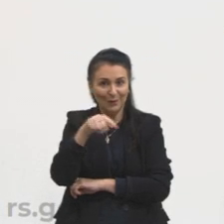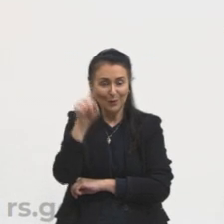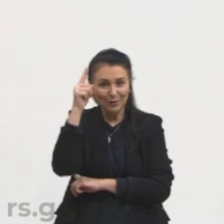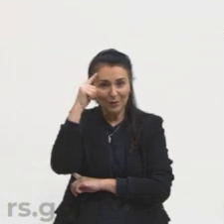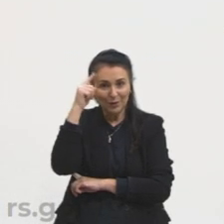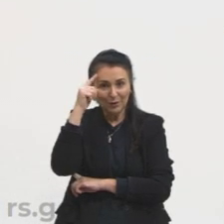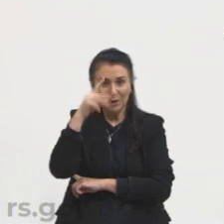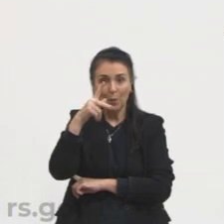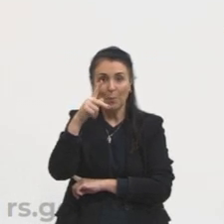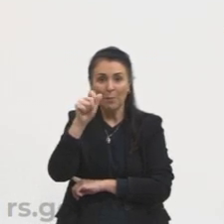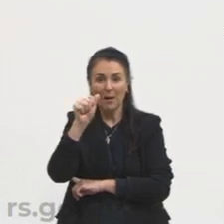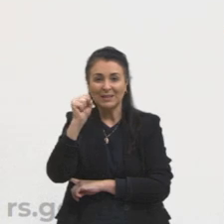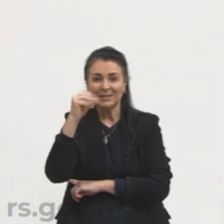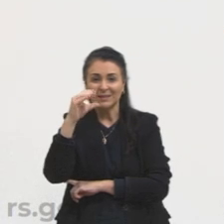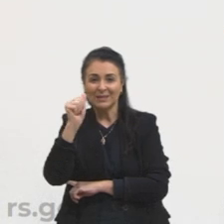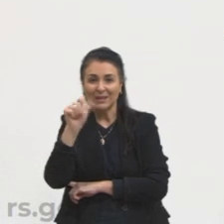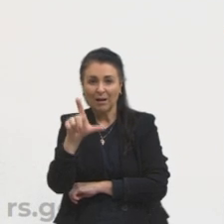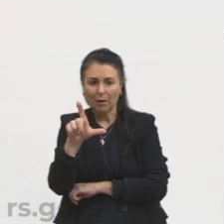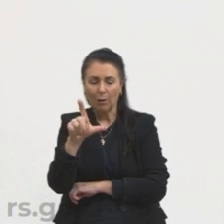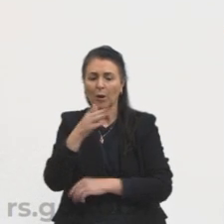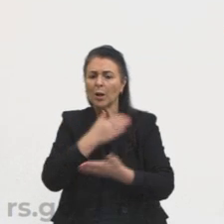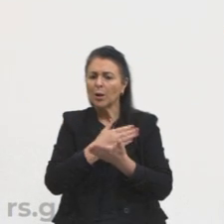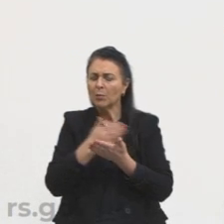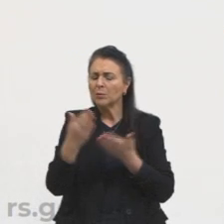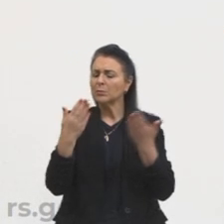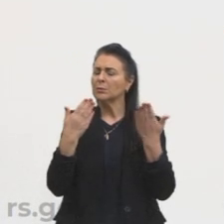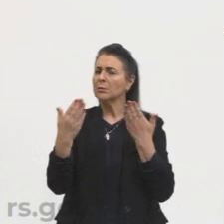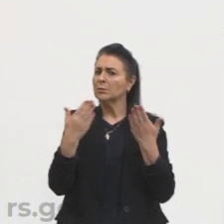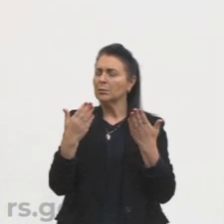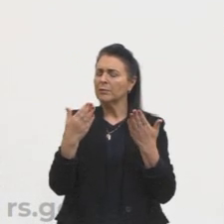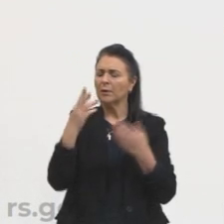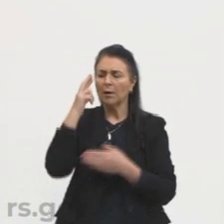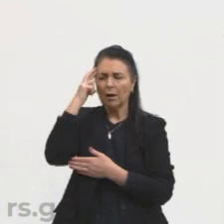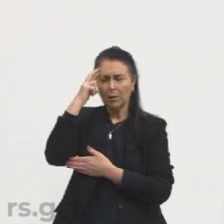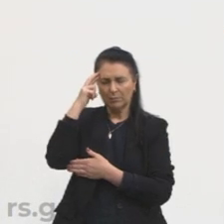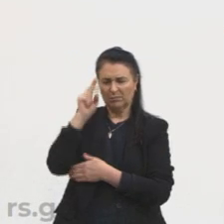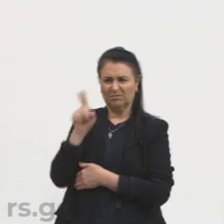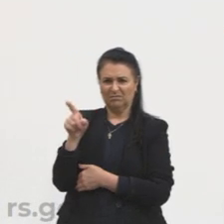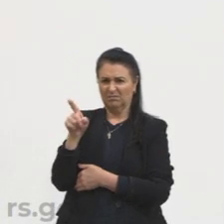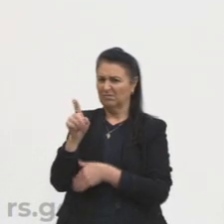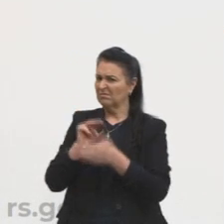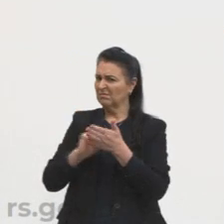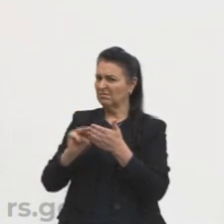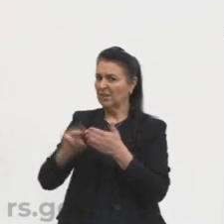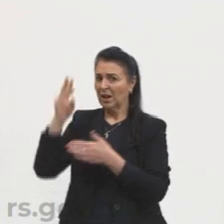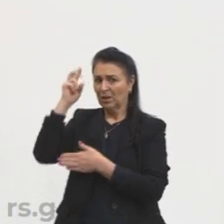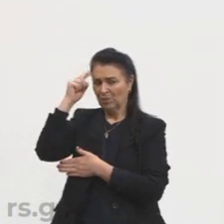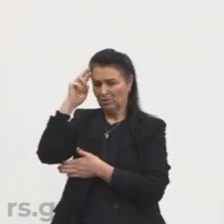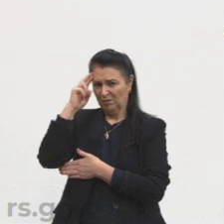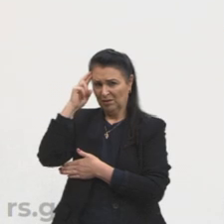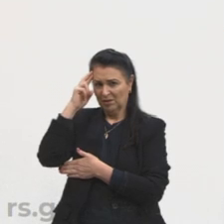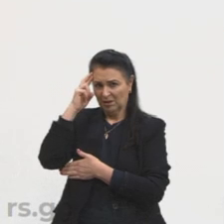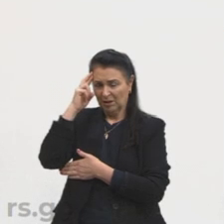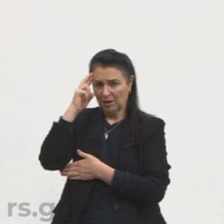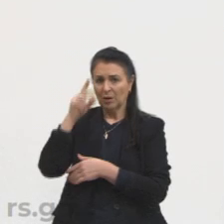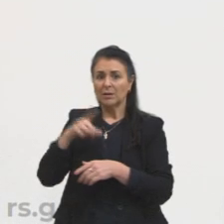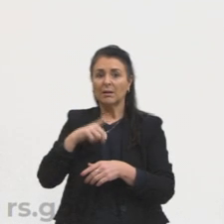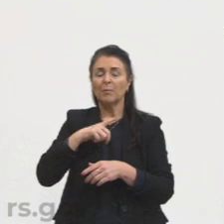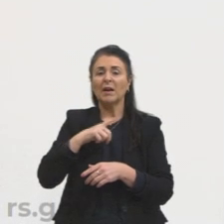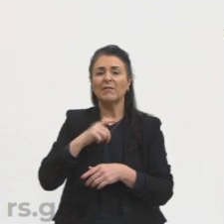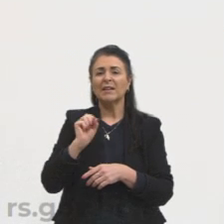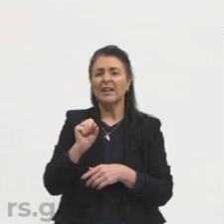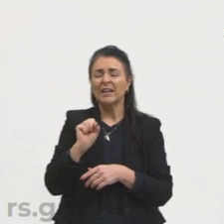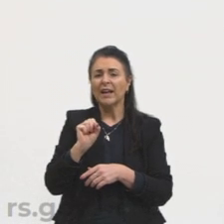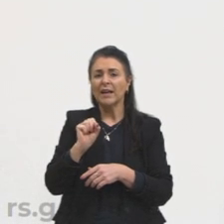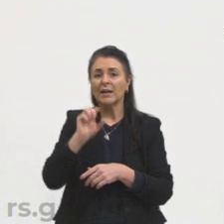O Pascal já começa a duvidar um pouco da razão. Ele fala que nós vivemos num mundo da aparência. O Spinoza,